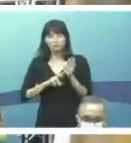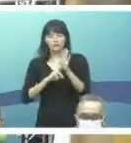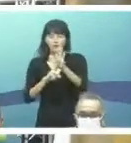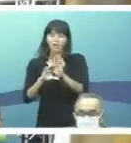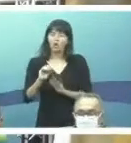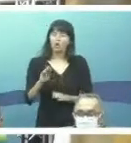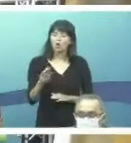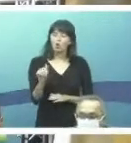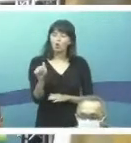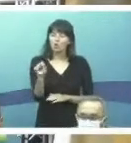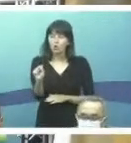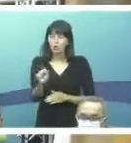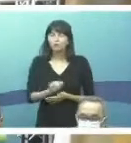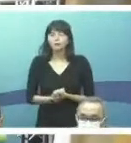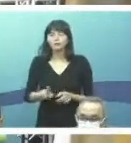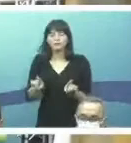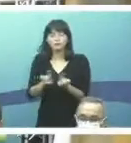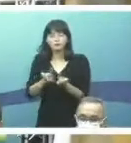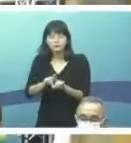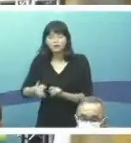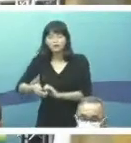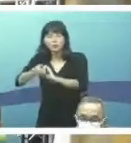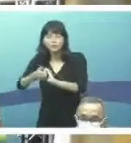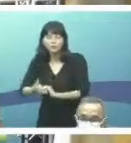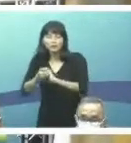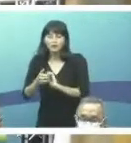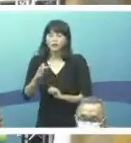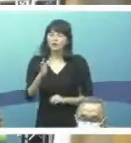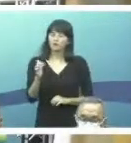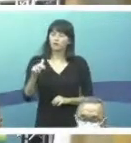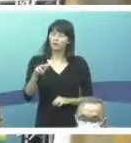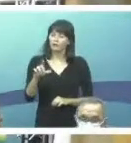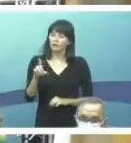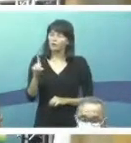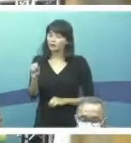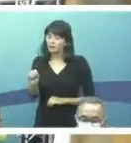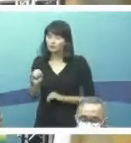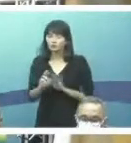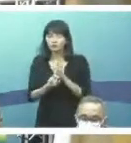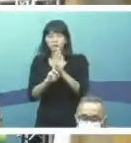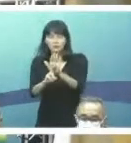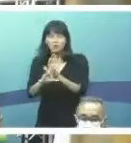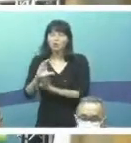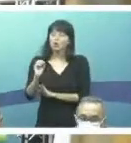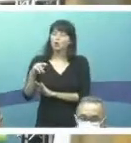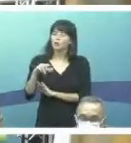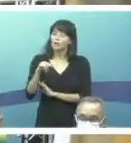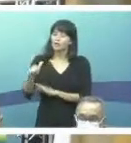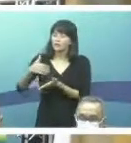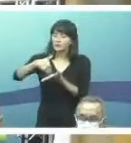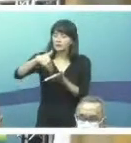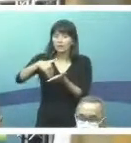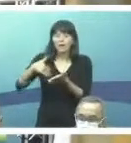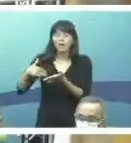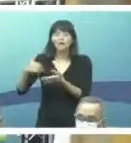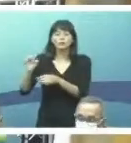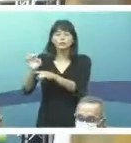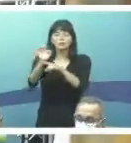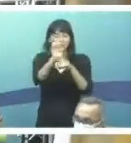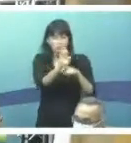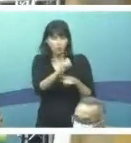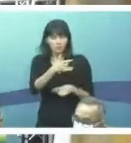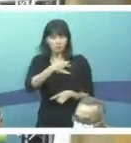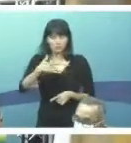Quero cumprimentar o nosso amigo Fernando Avendânio, representando o CONAS, os secretários estaduais de saúde.